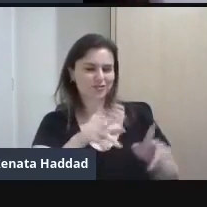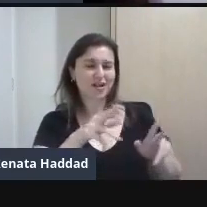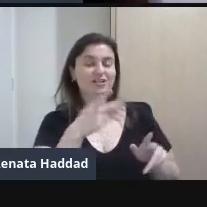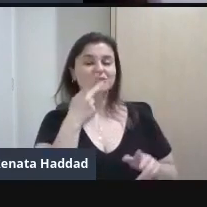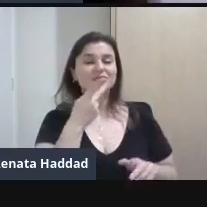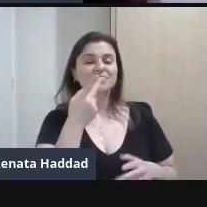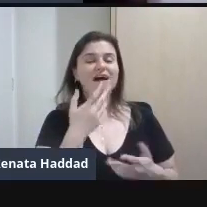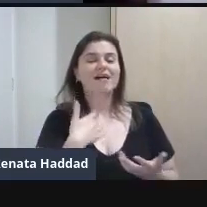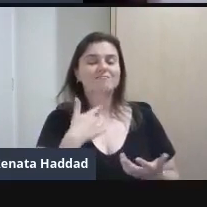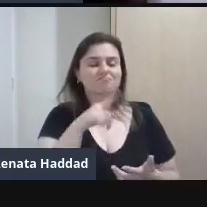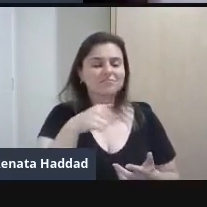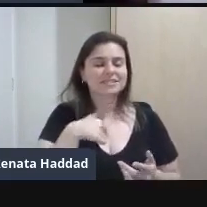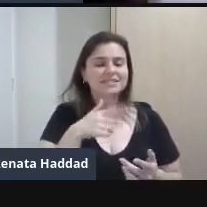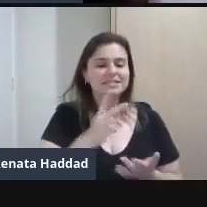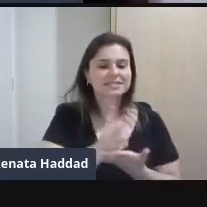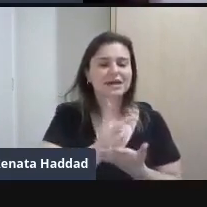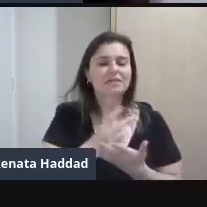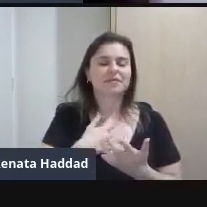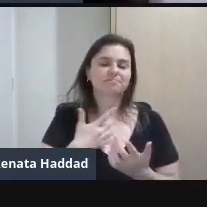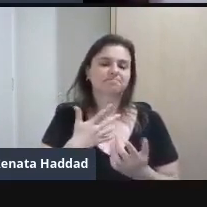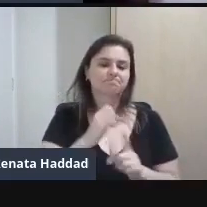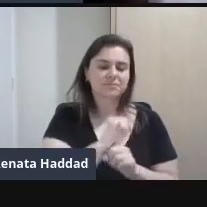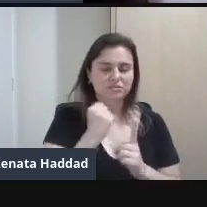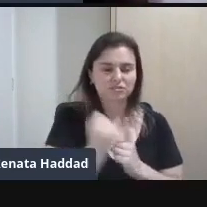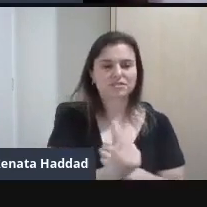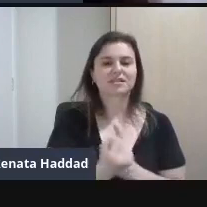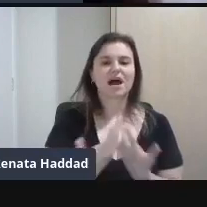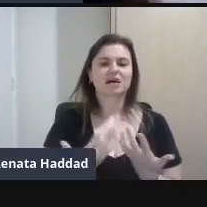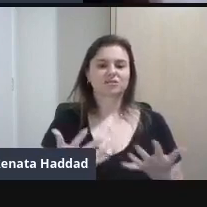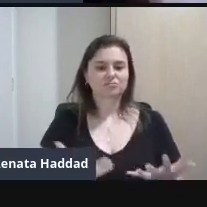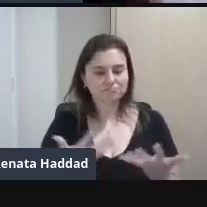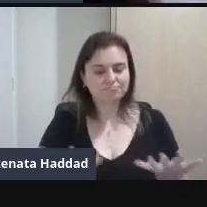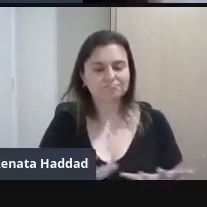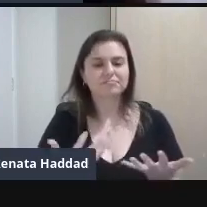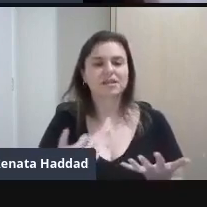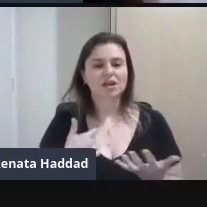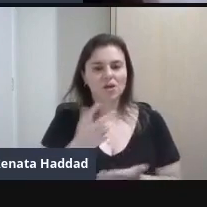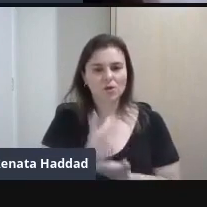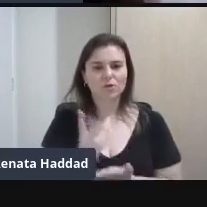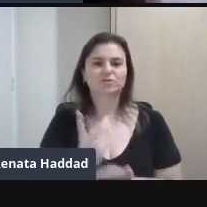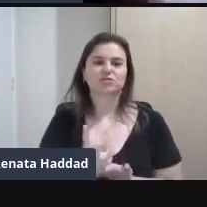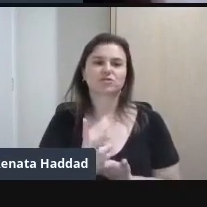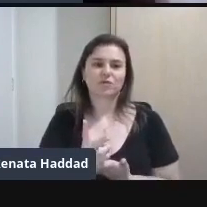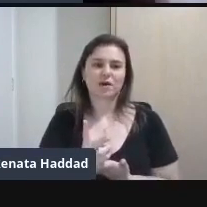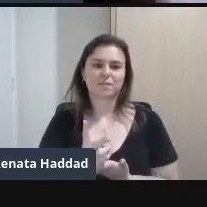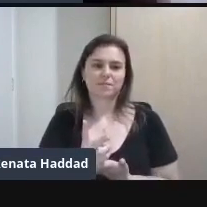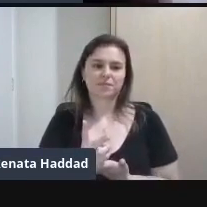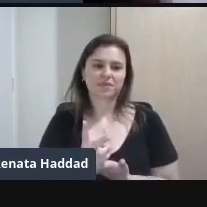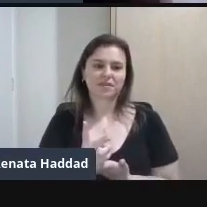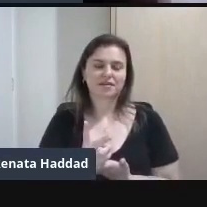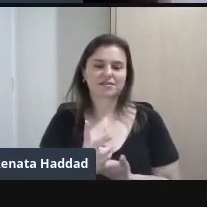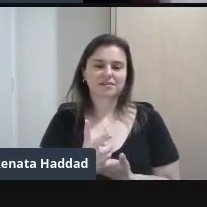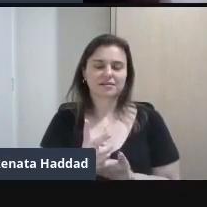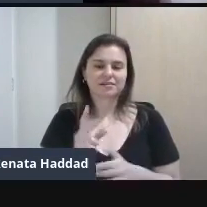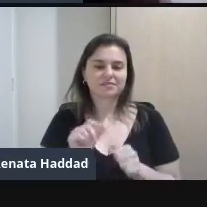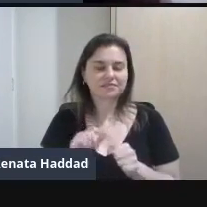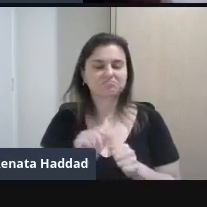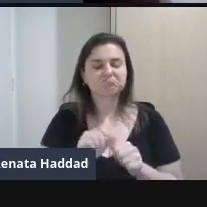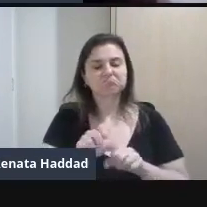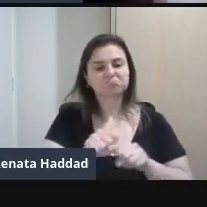atuante Também com os seus Está ali Continua Esse legado Continua realmente Na formação cultural